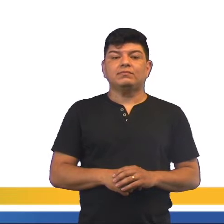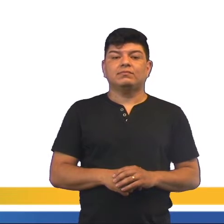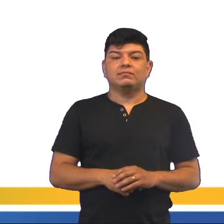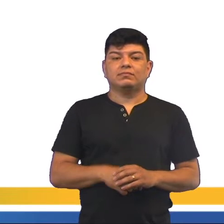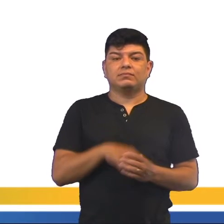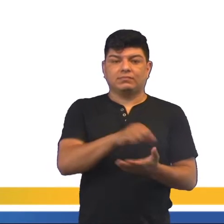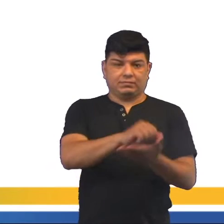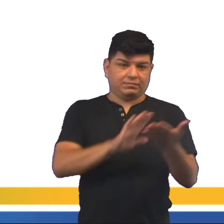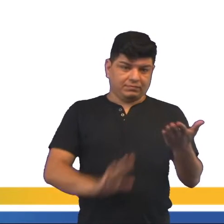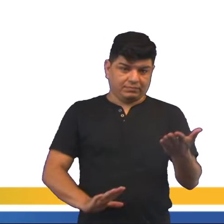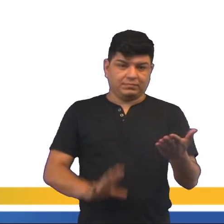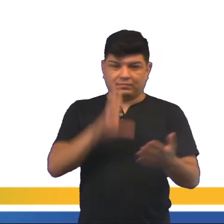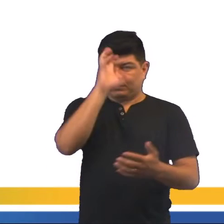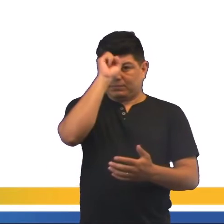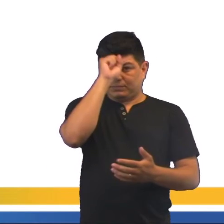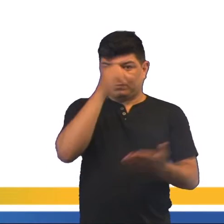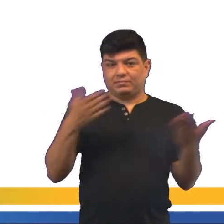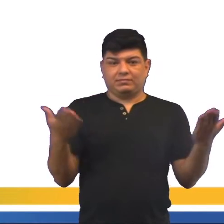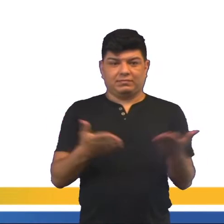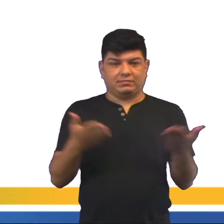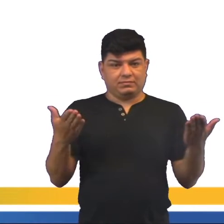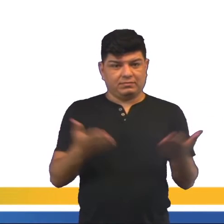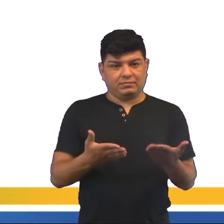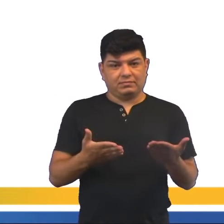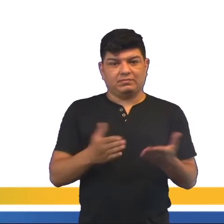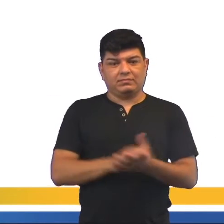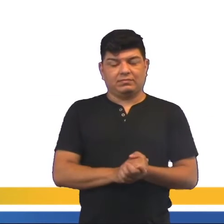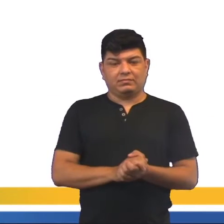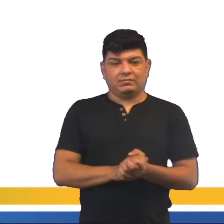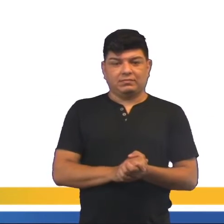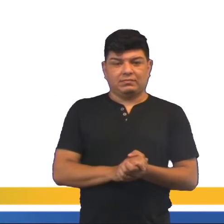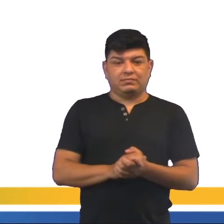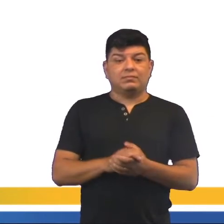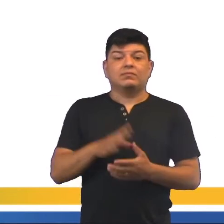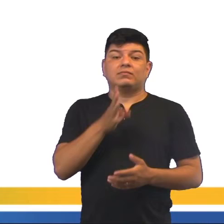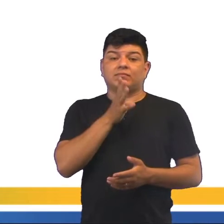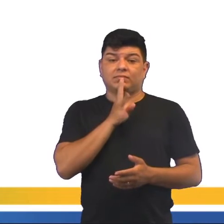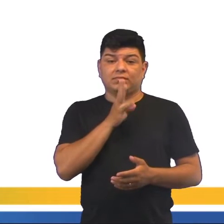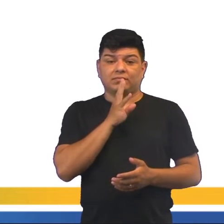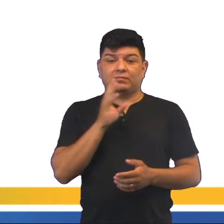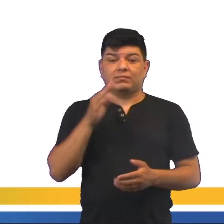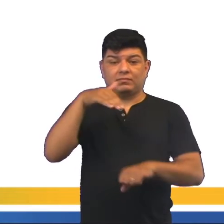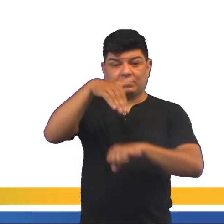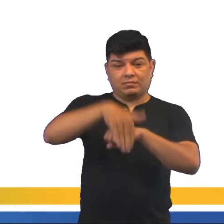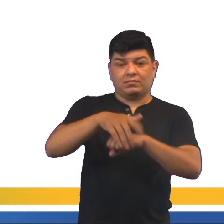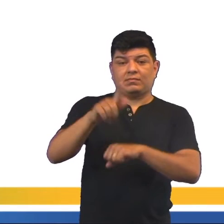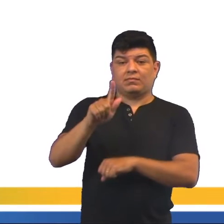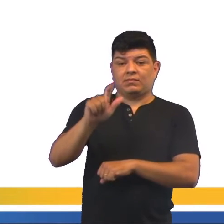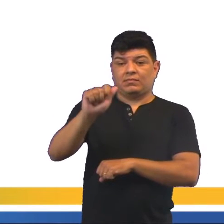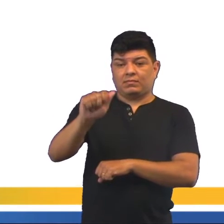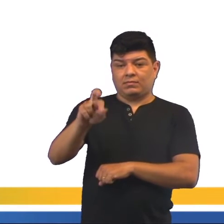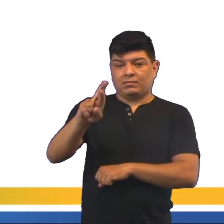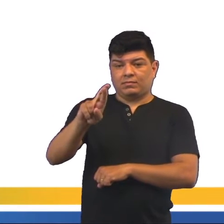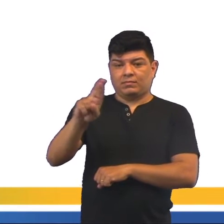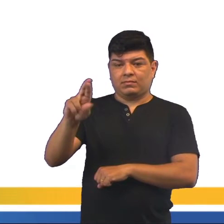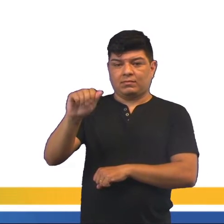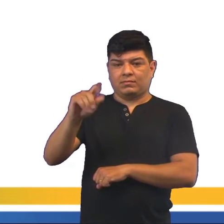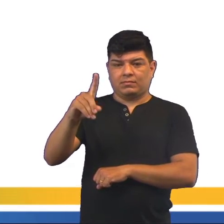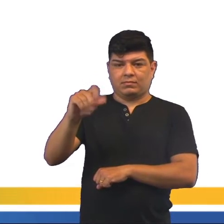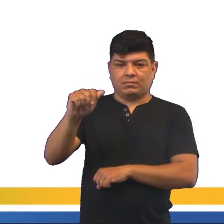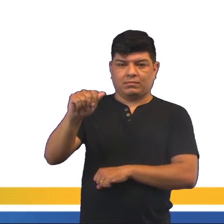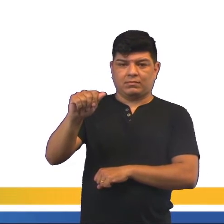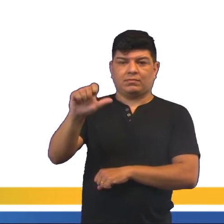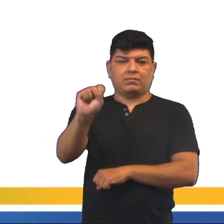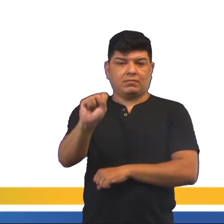Vamos exercitar o que nós aprendemos na aula de hoje. O episódio conhecido como A Noite das Garrafadas, né? Briga